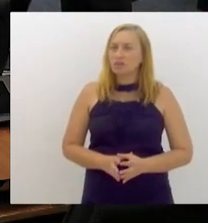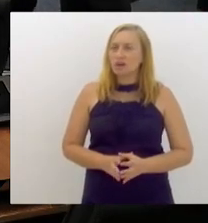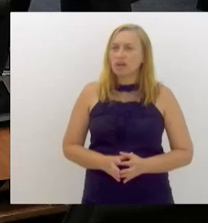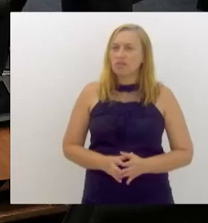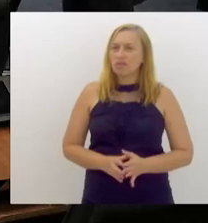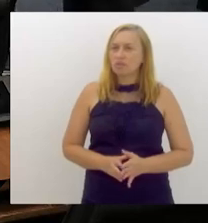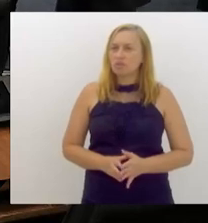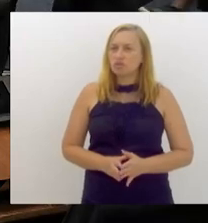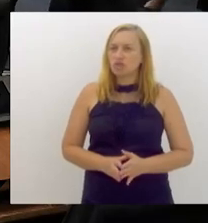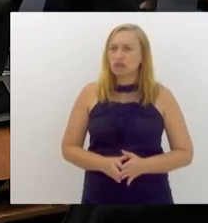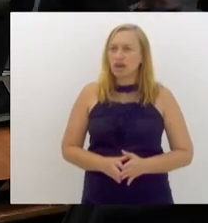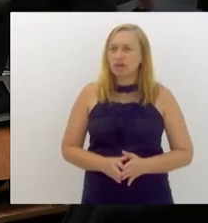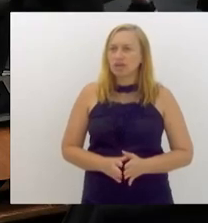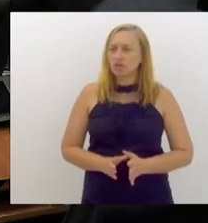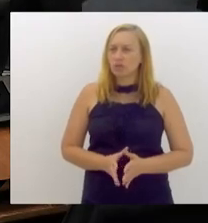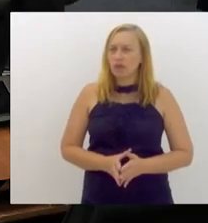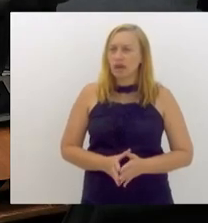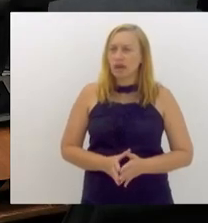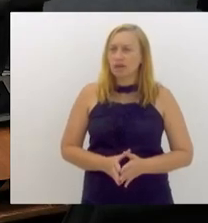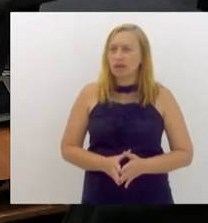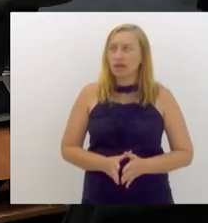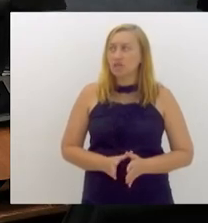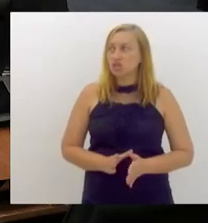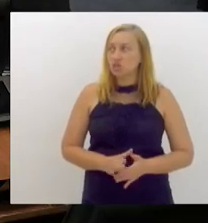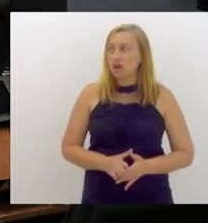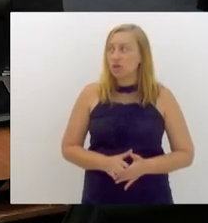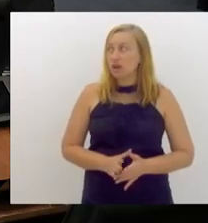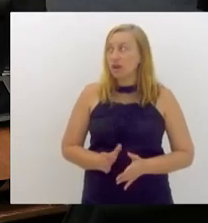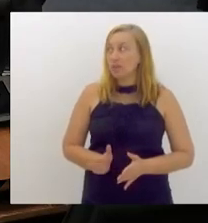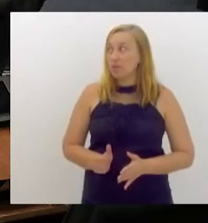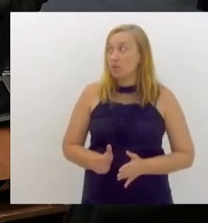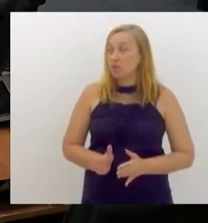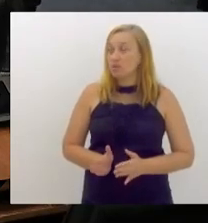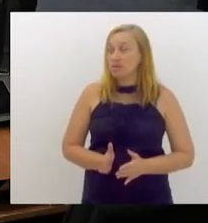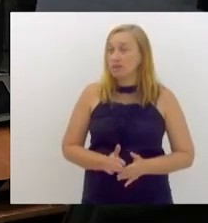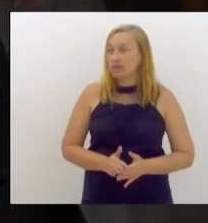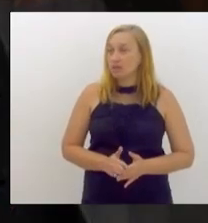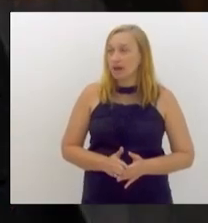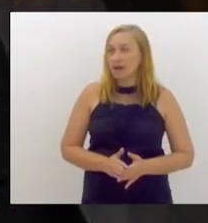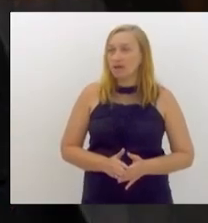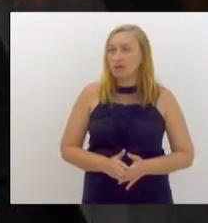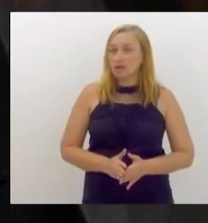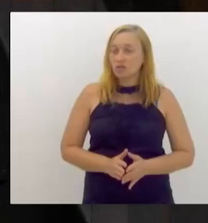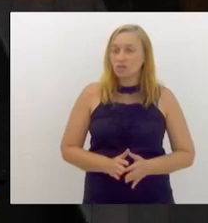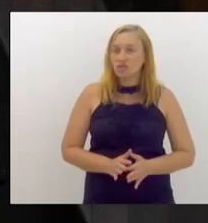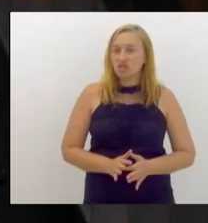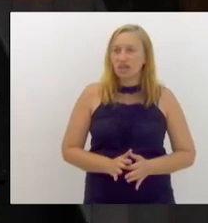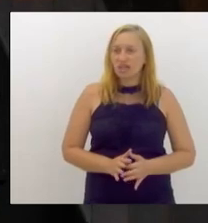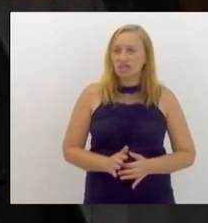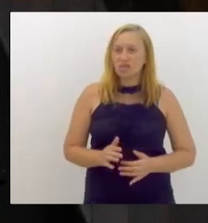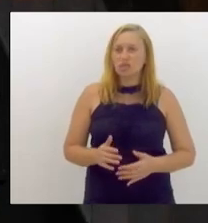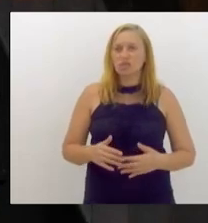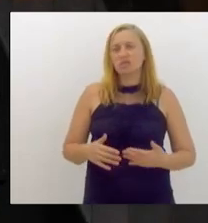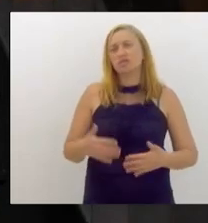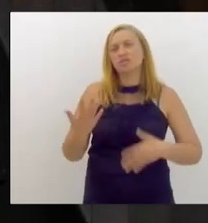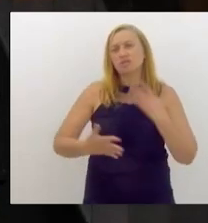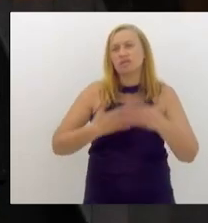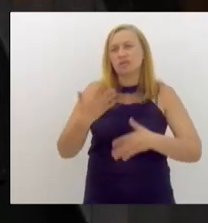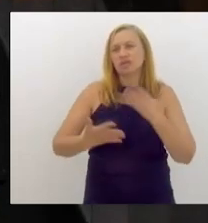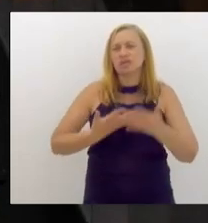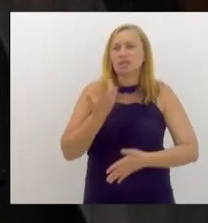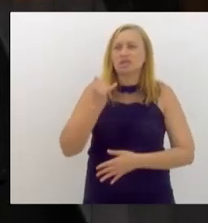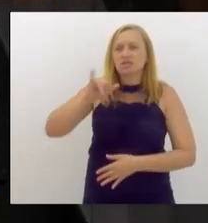Senhor presidente, deputado Jari, é um prazer, me honra muito fazer